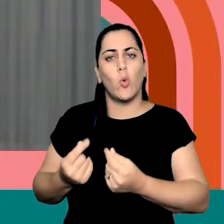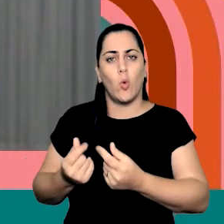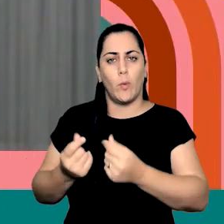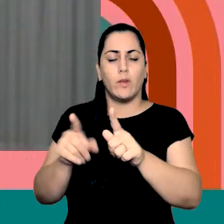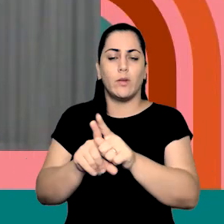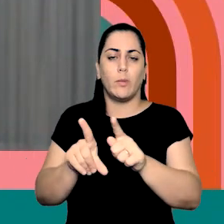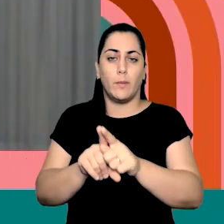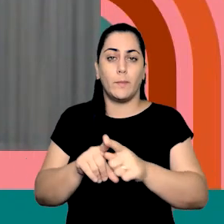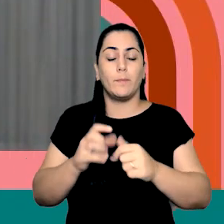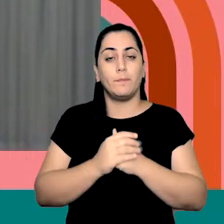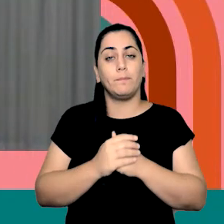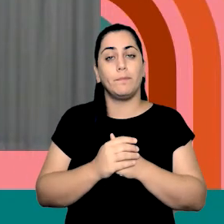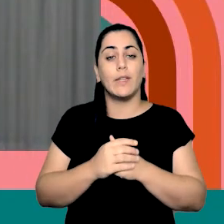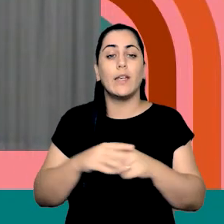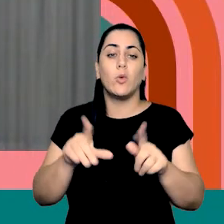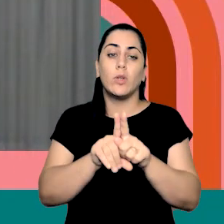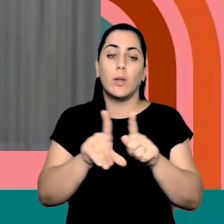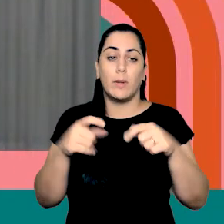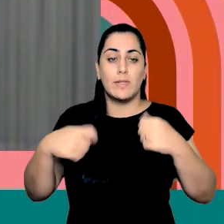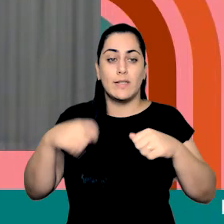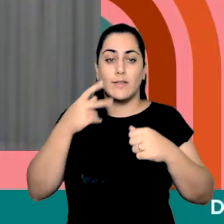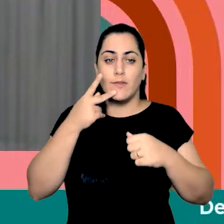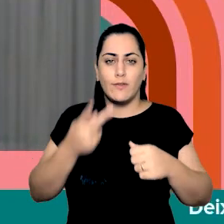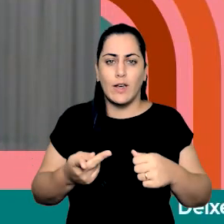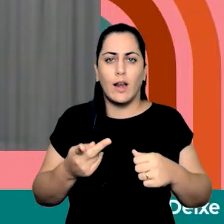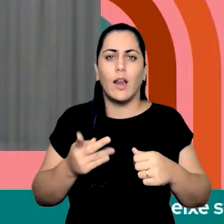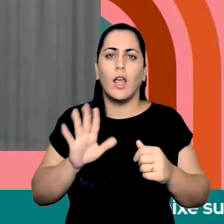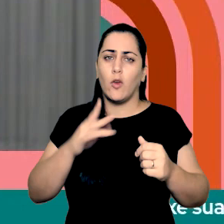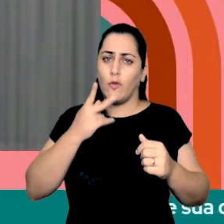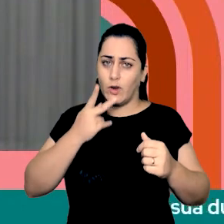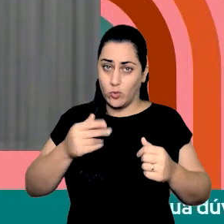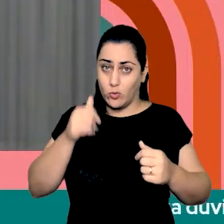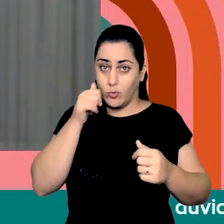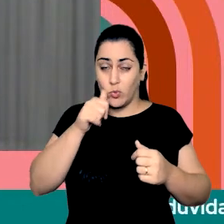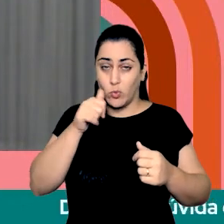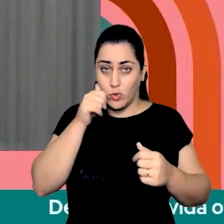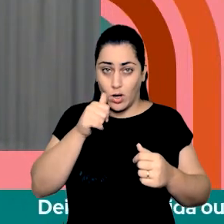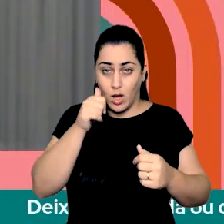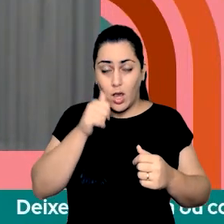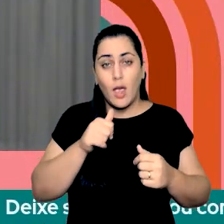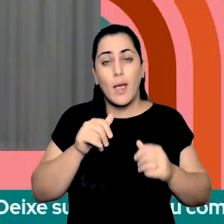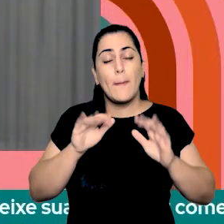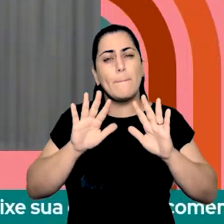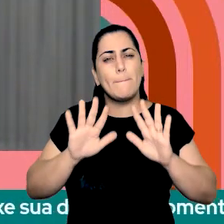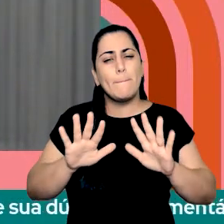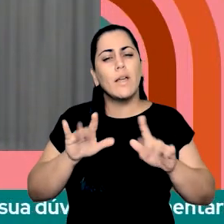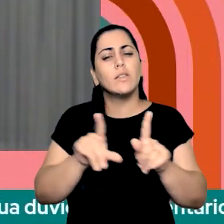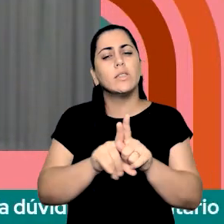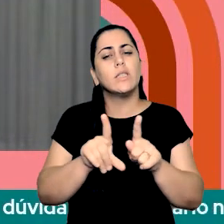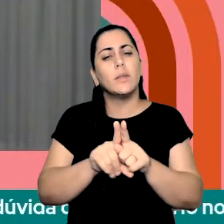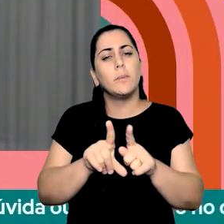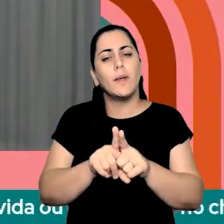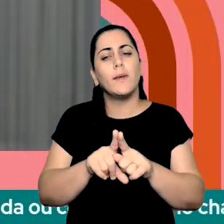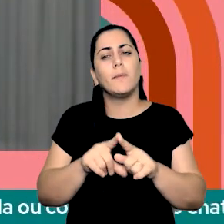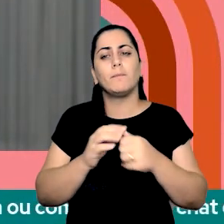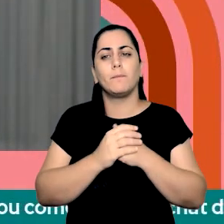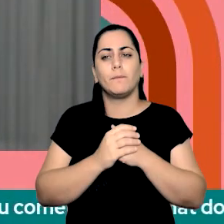E aqui, não poderia deixar de falar que estou falando de mulheres, mas falando também,